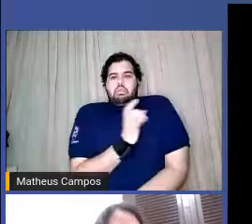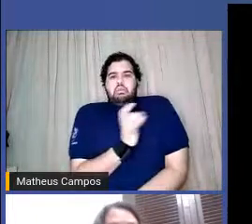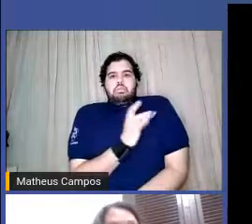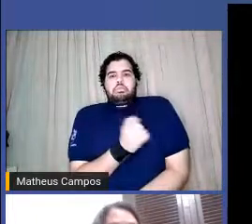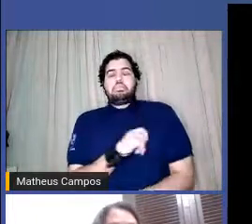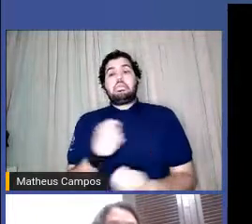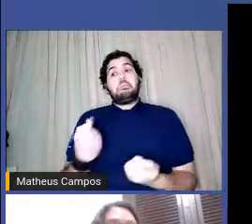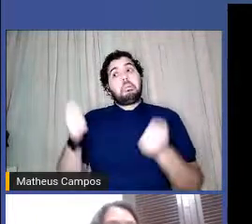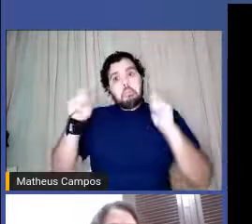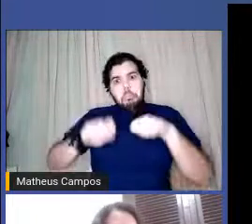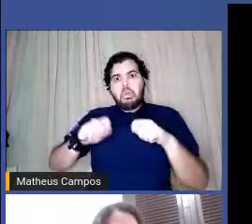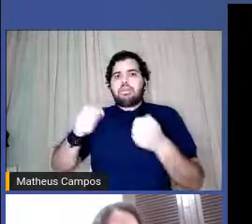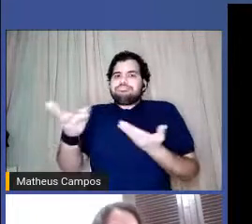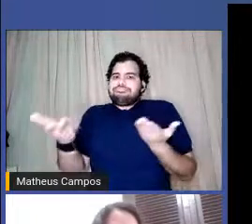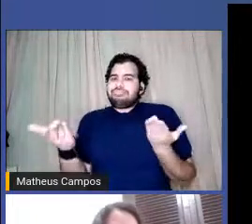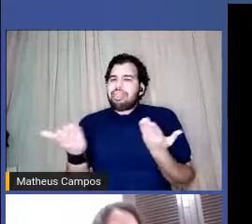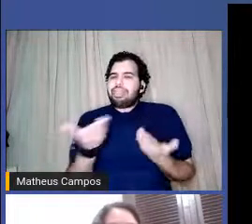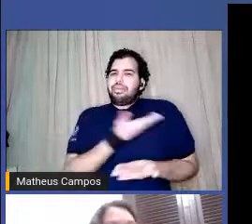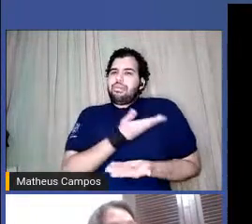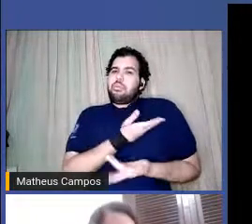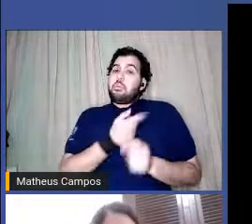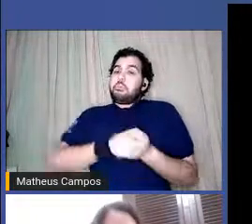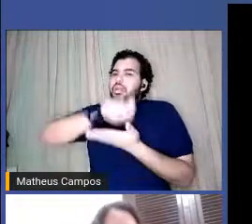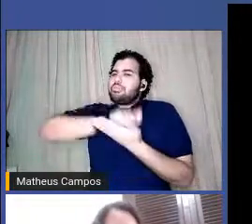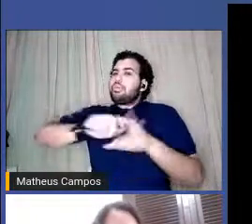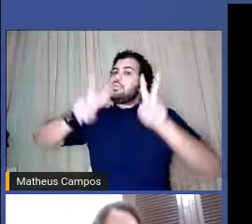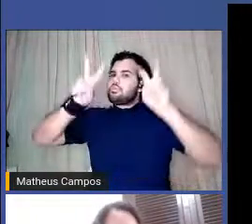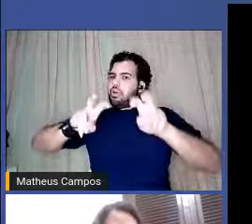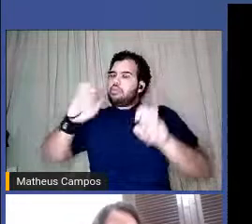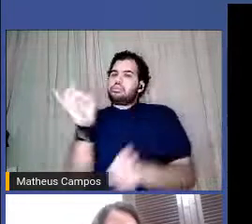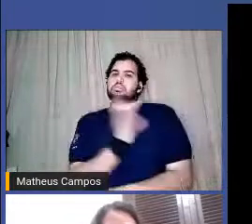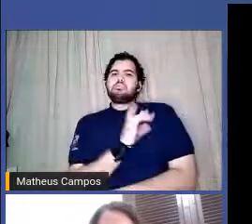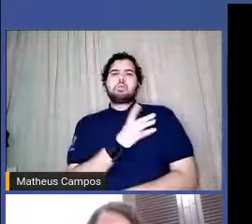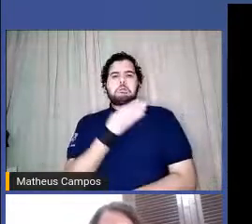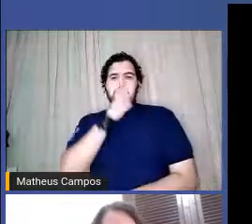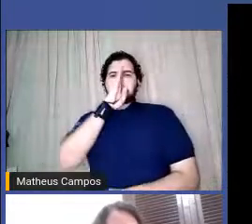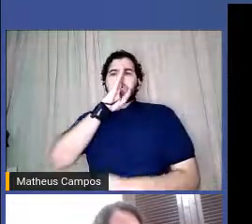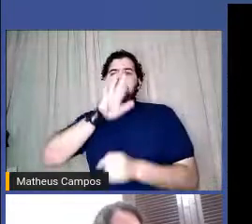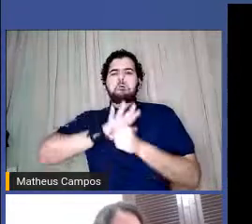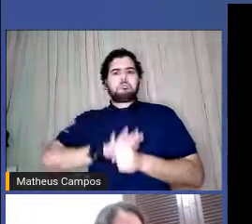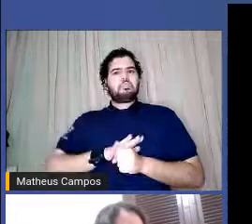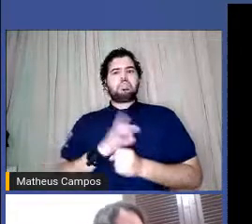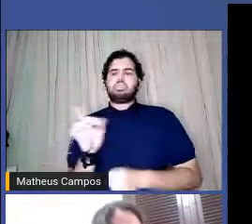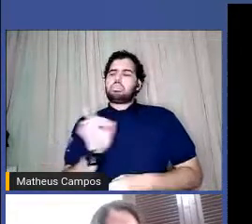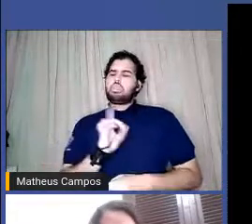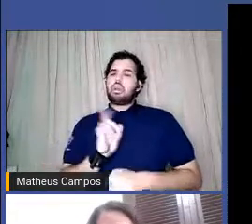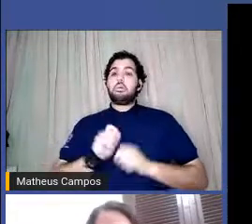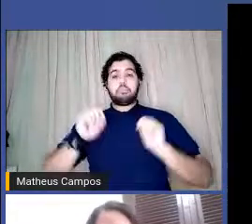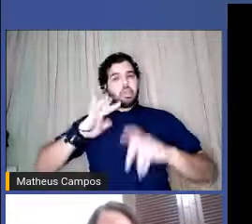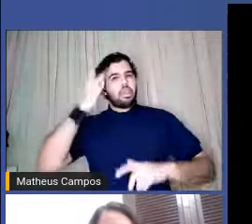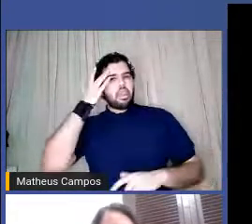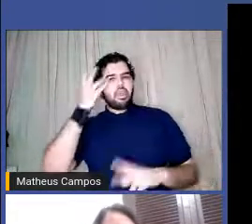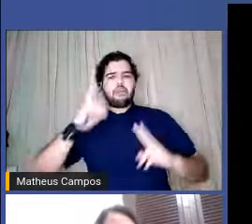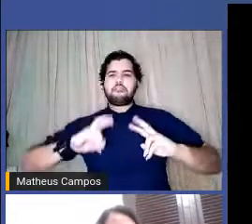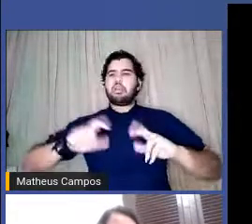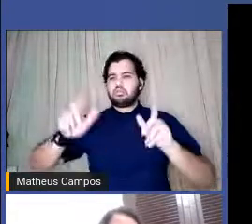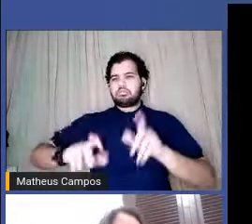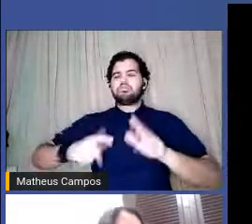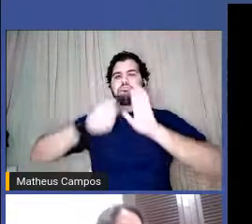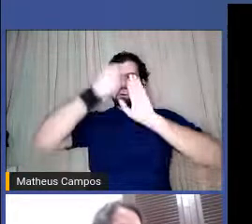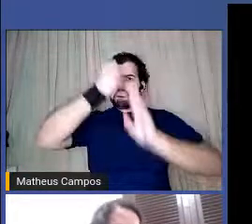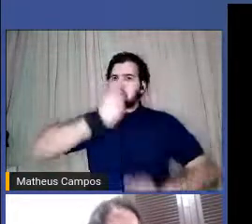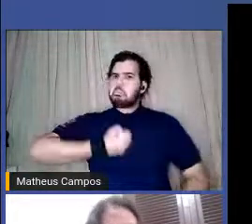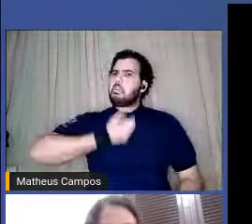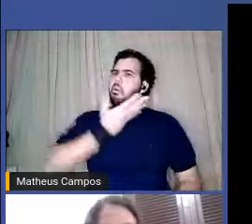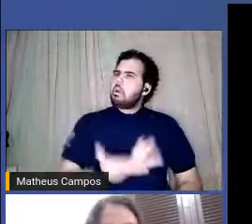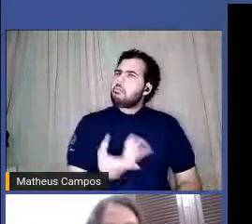amigo quando a gente escreve sobre ele. Não se cale. E eu acho esse grito da Sablina um